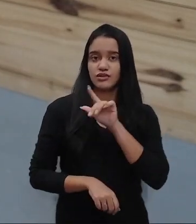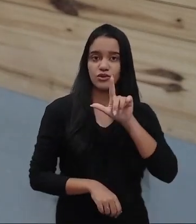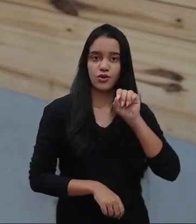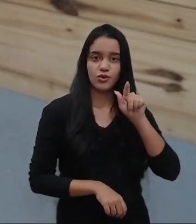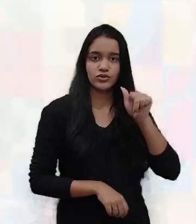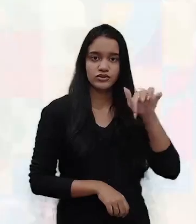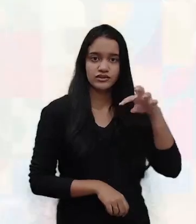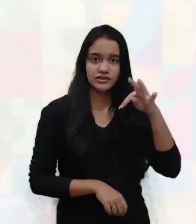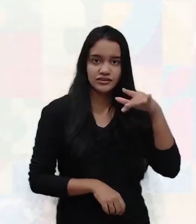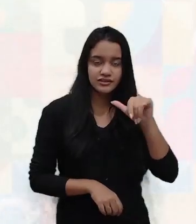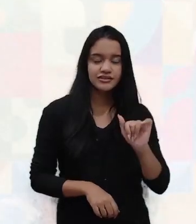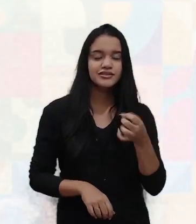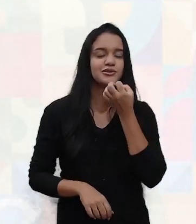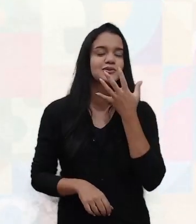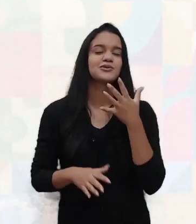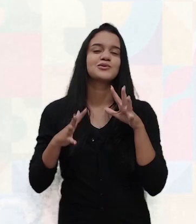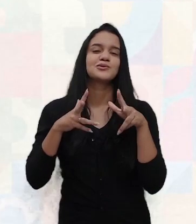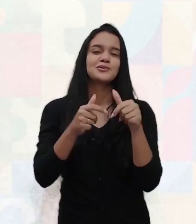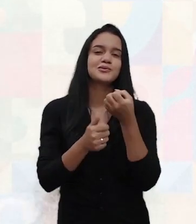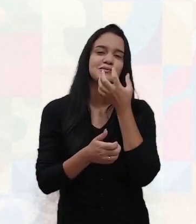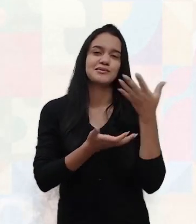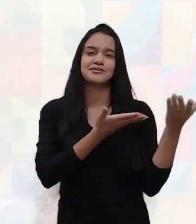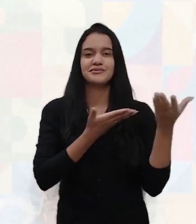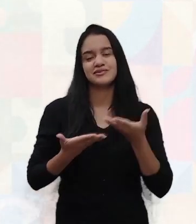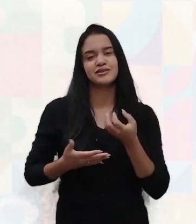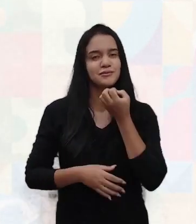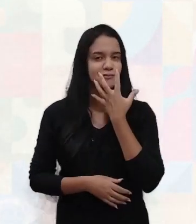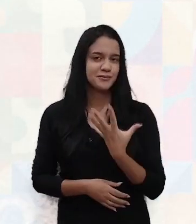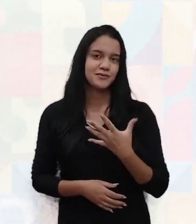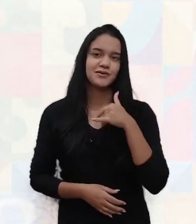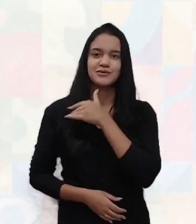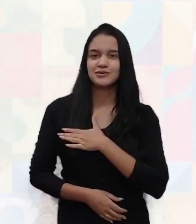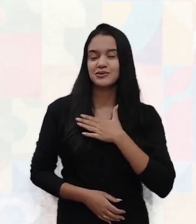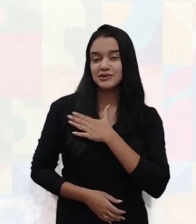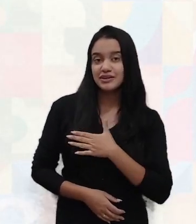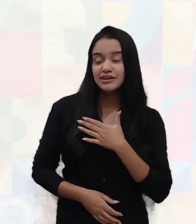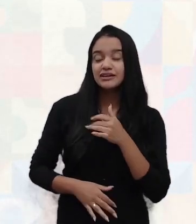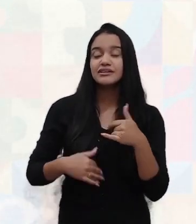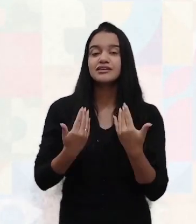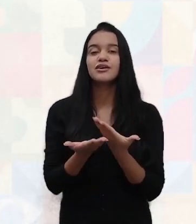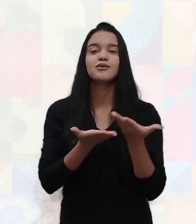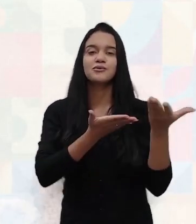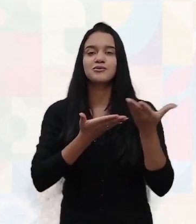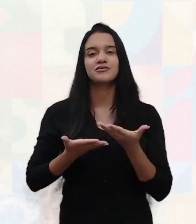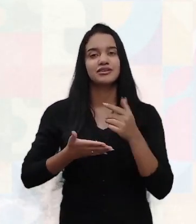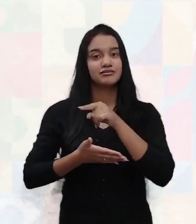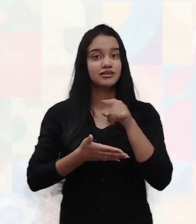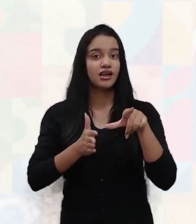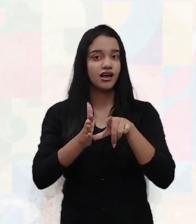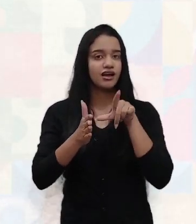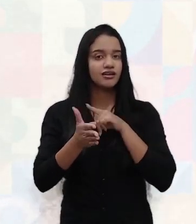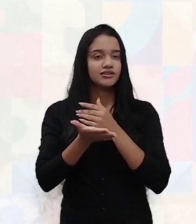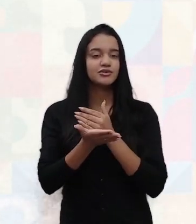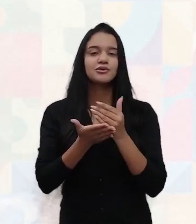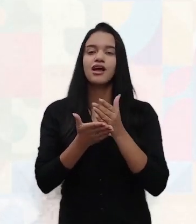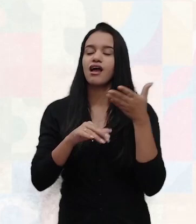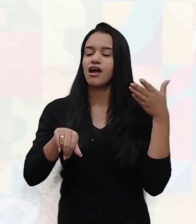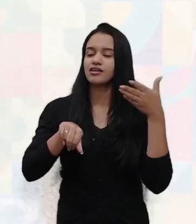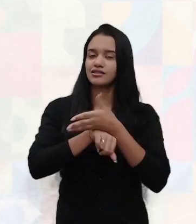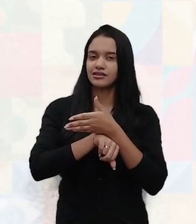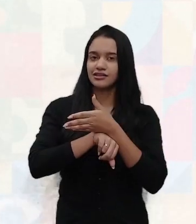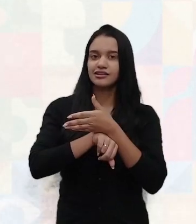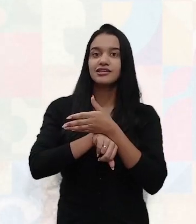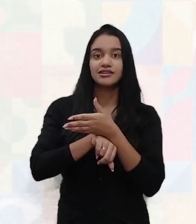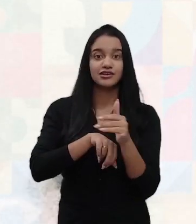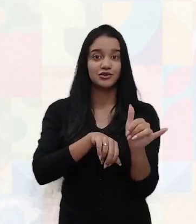-vindos a essa aula. Bom, eu gostaria de convidar vocês, antes de iniciar qualquer coisa, que vocês acessem o nosso